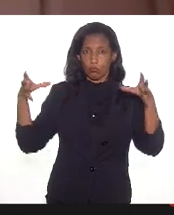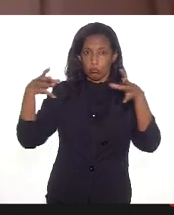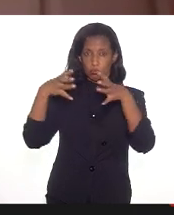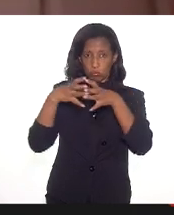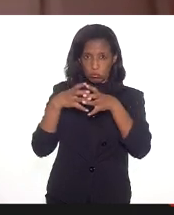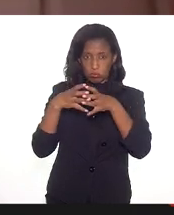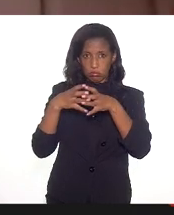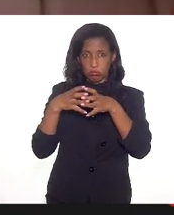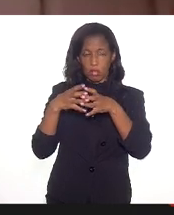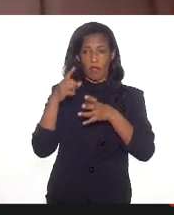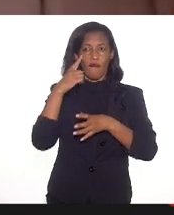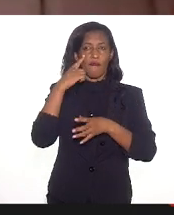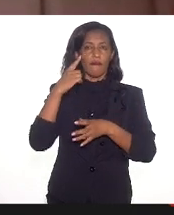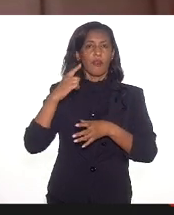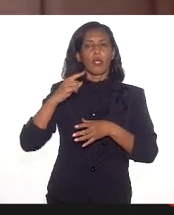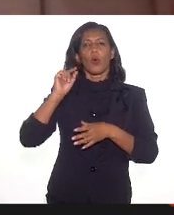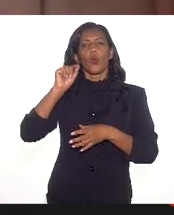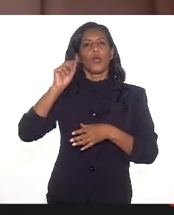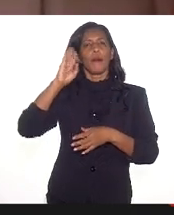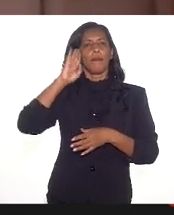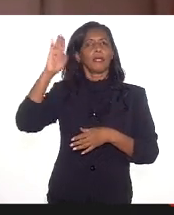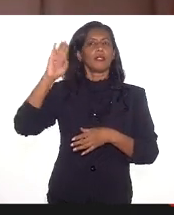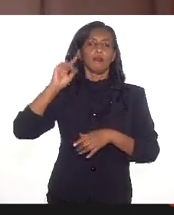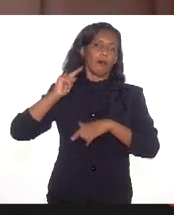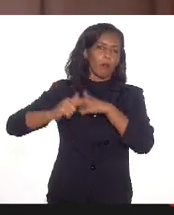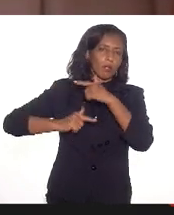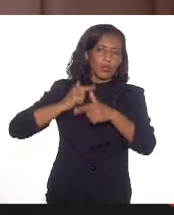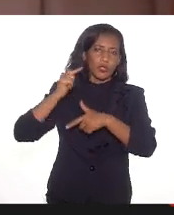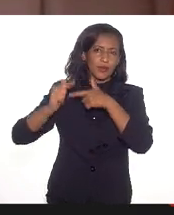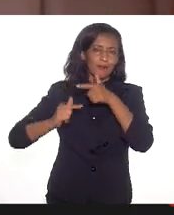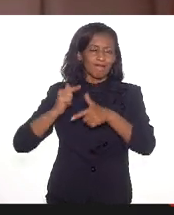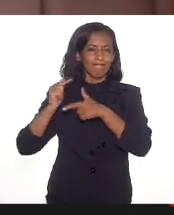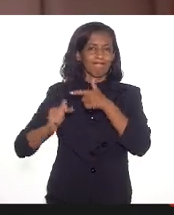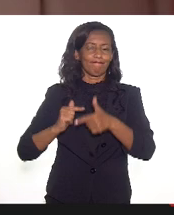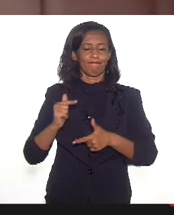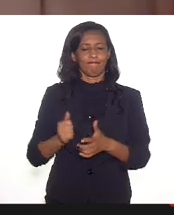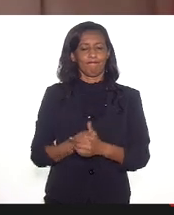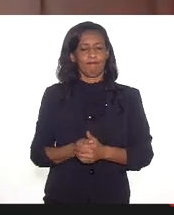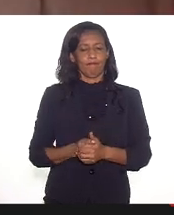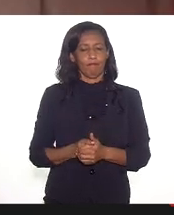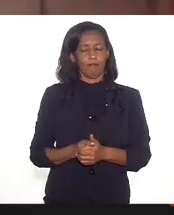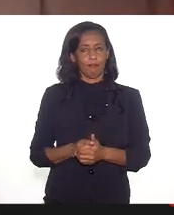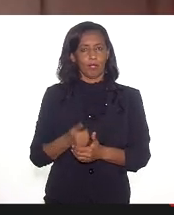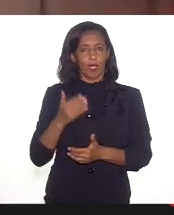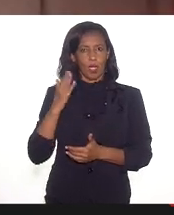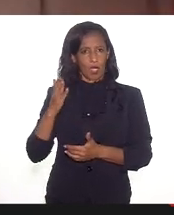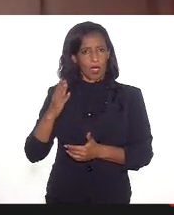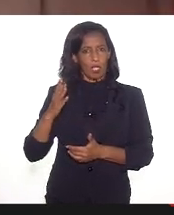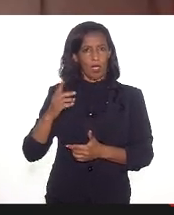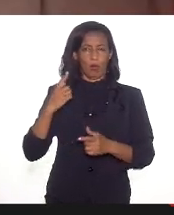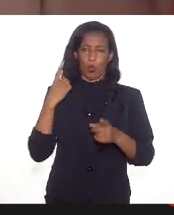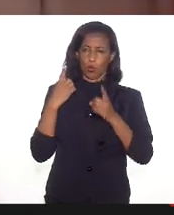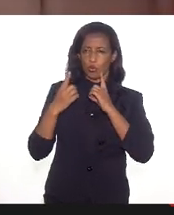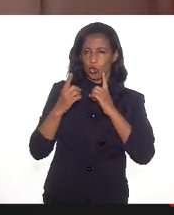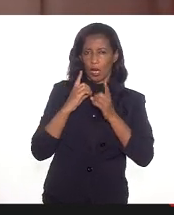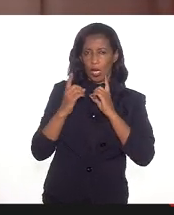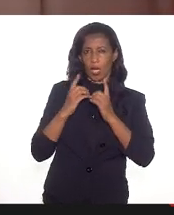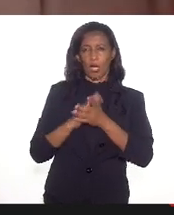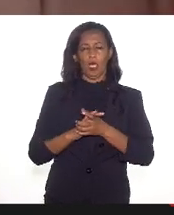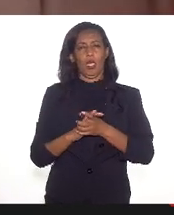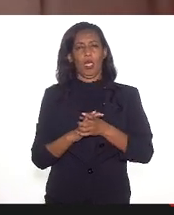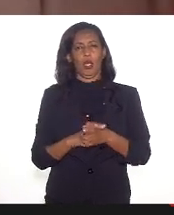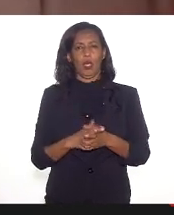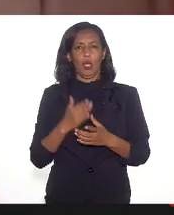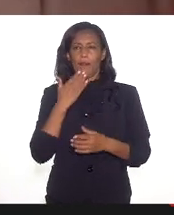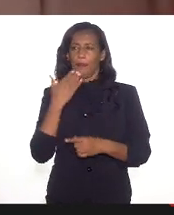elencar as prioridades para que a gente possa trabalhar em cima delas e ir para o nosso corre de diálogo, de